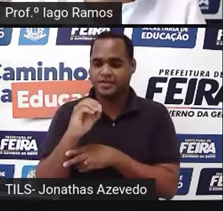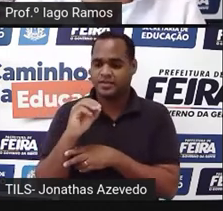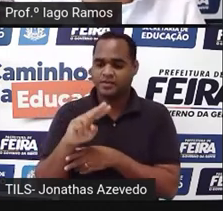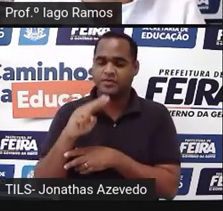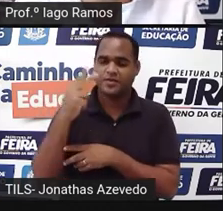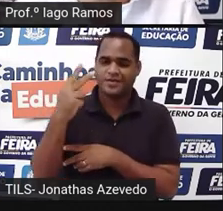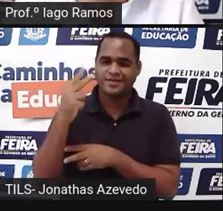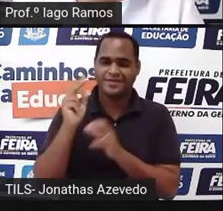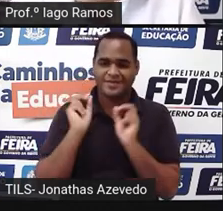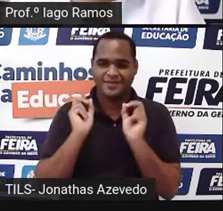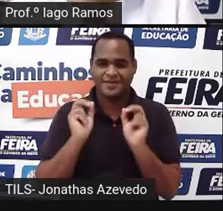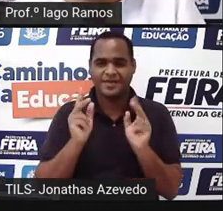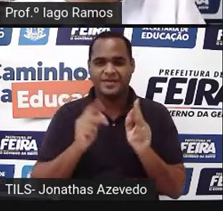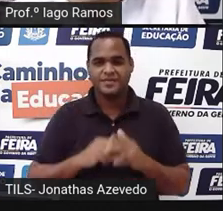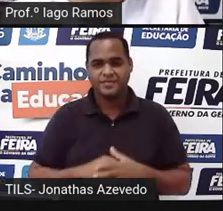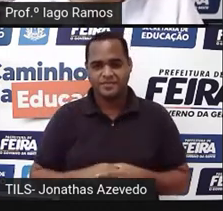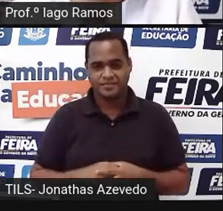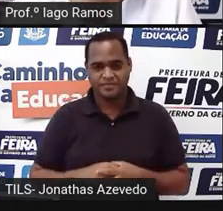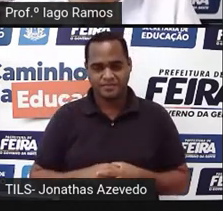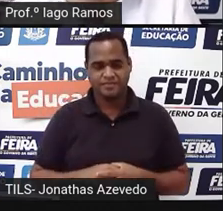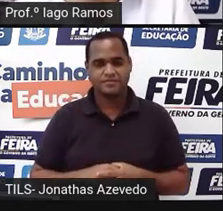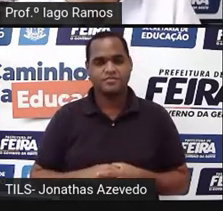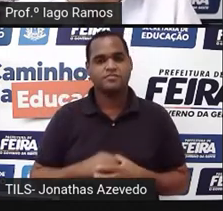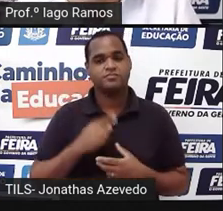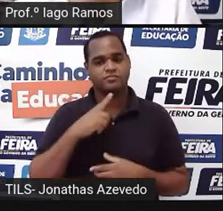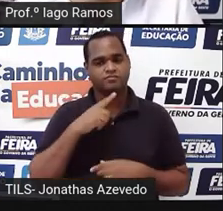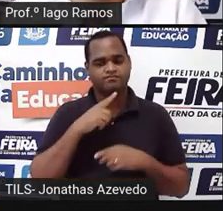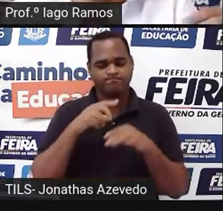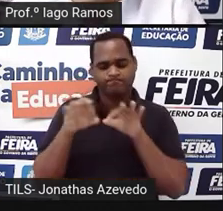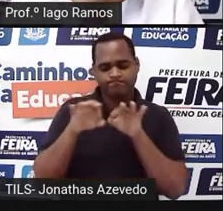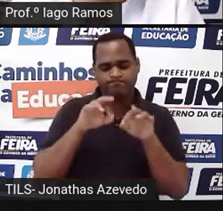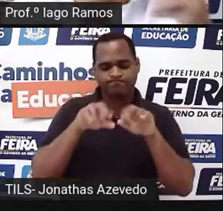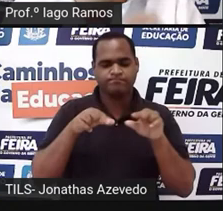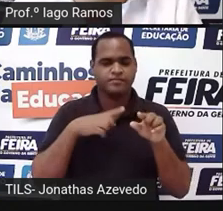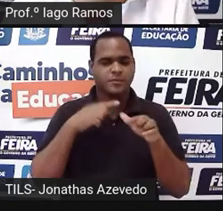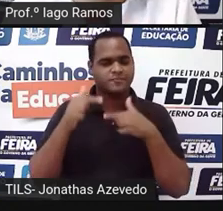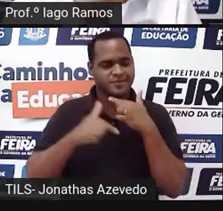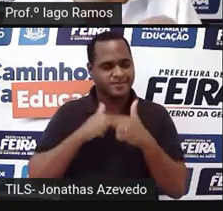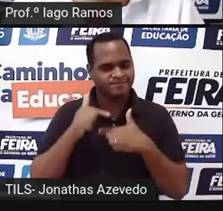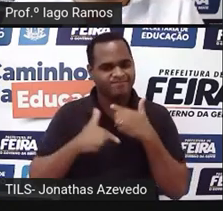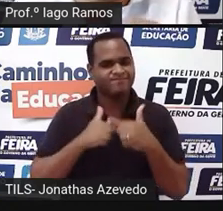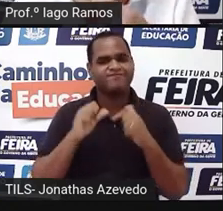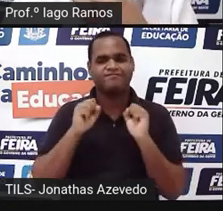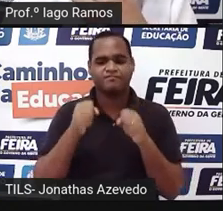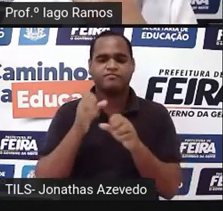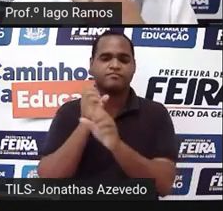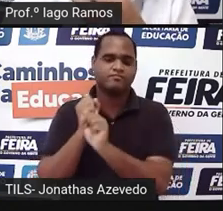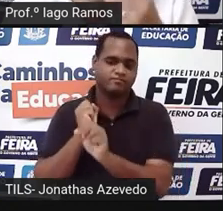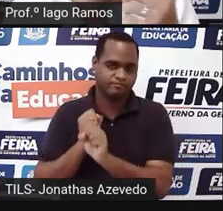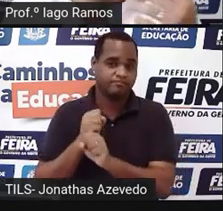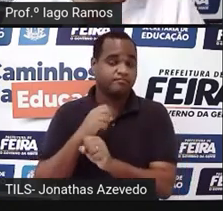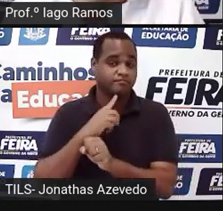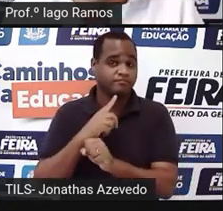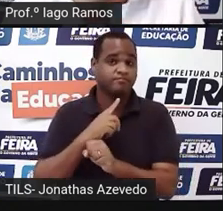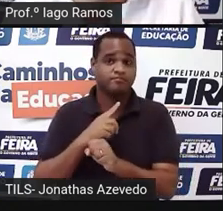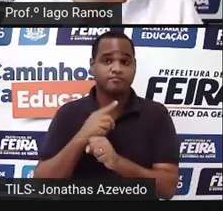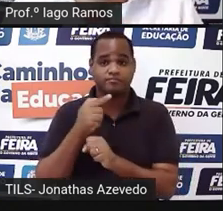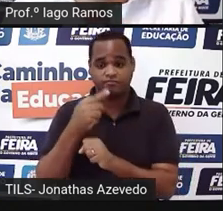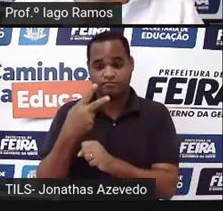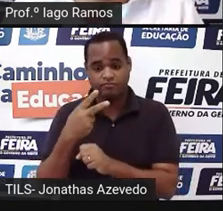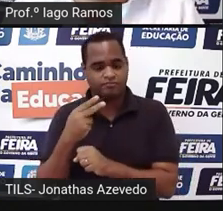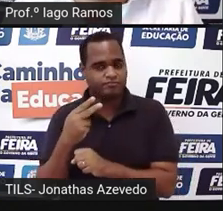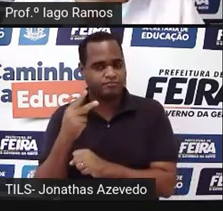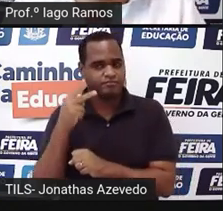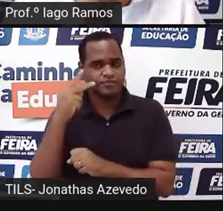30 elevado a 2. Aí agora a gente tem que fazer, né, tem que ter um pouquinho de trabalho para fazer essas continhas aí. 72